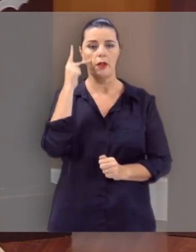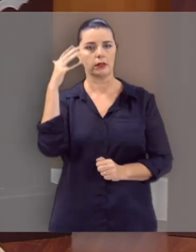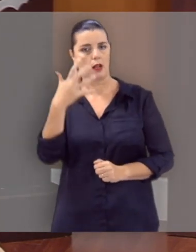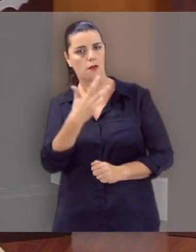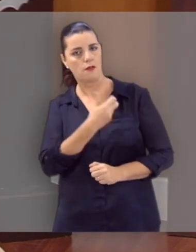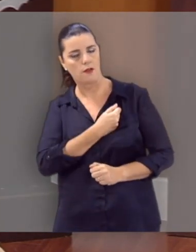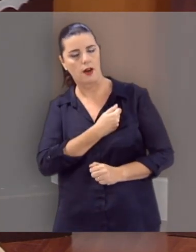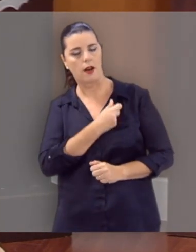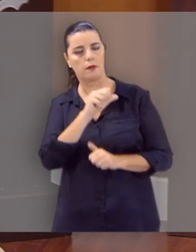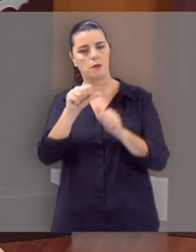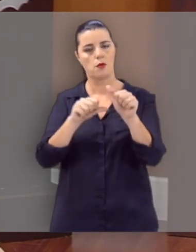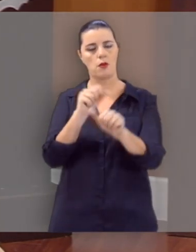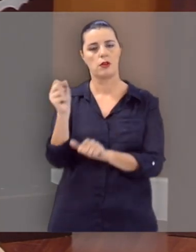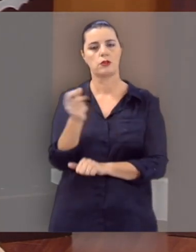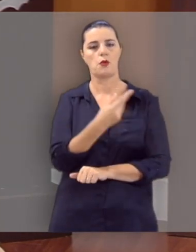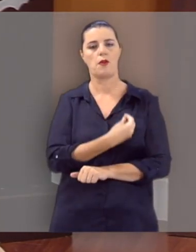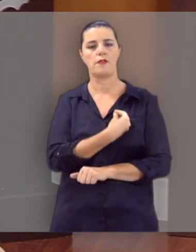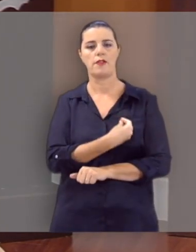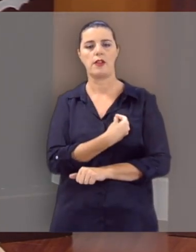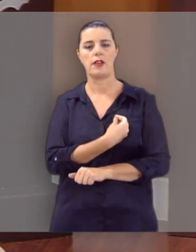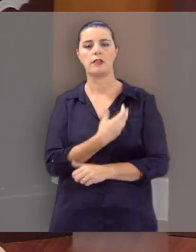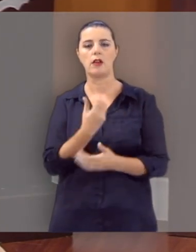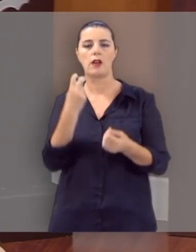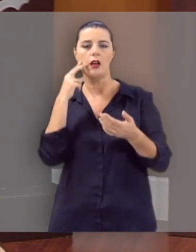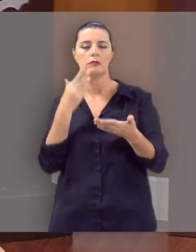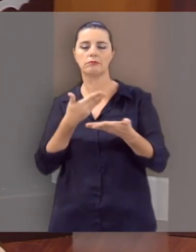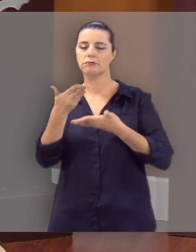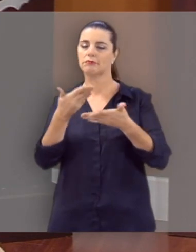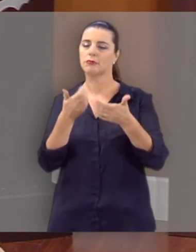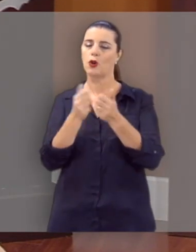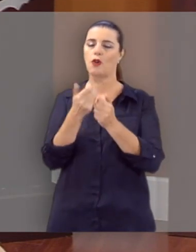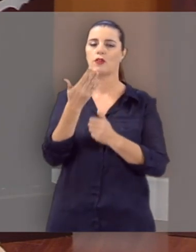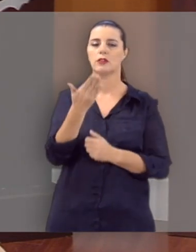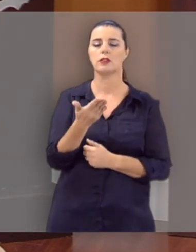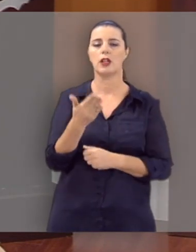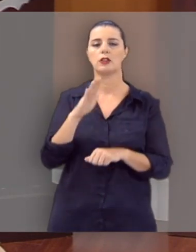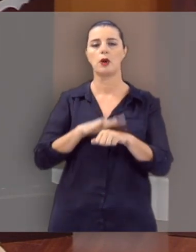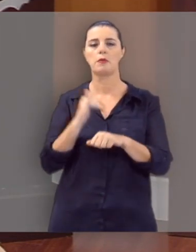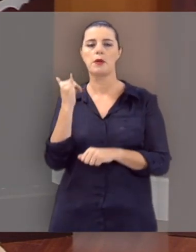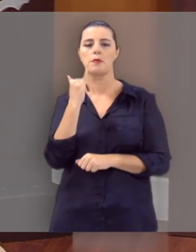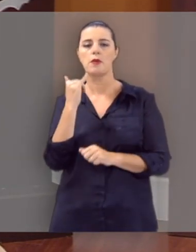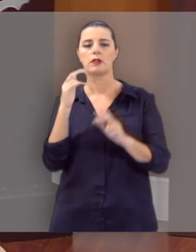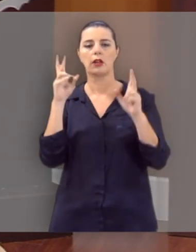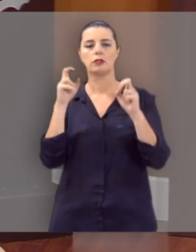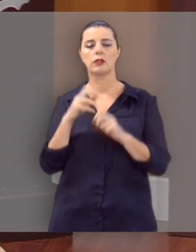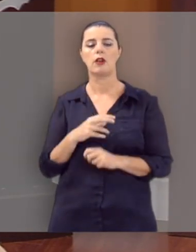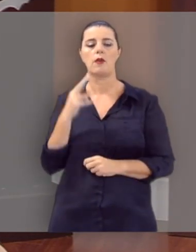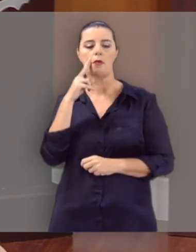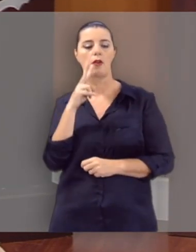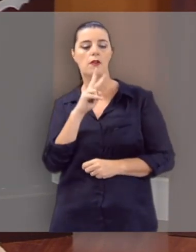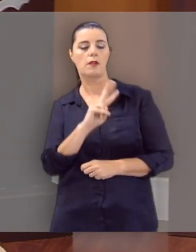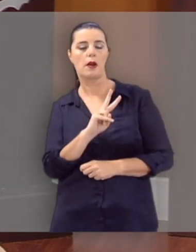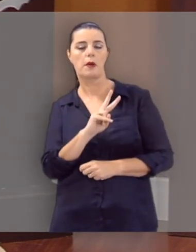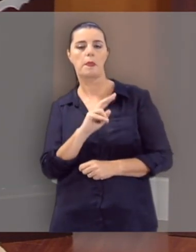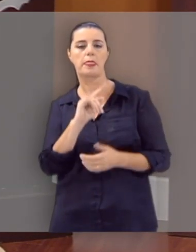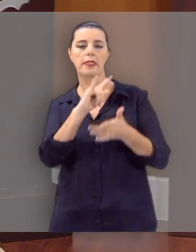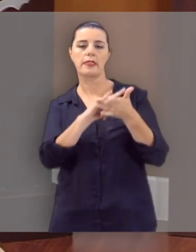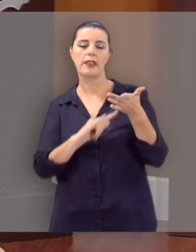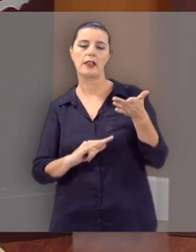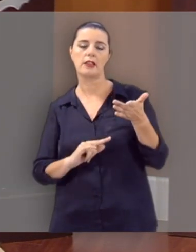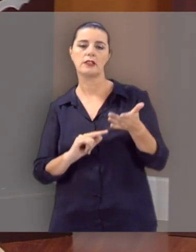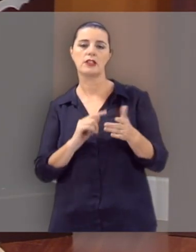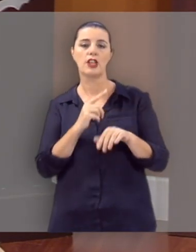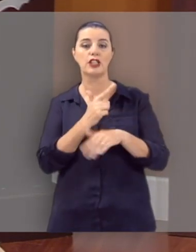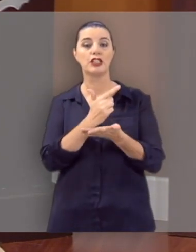salvá-lo, para restaurar a sua vida. Então eu quero partilhar com você sobre este importante assunto. Vamos ouvir a leitura do texto